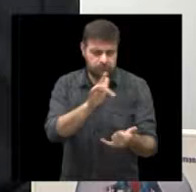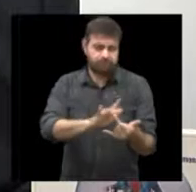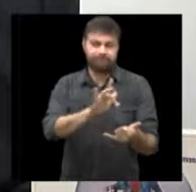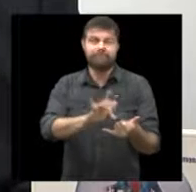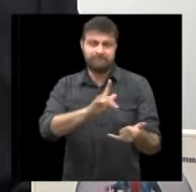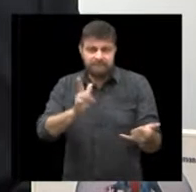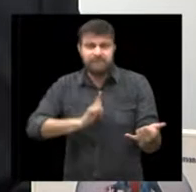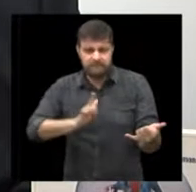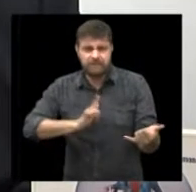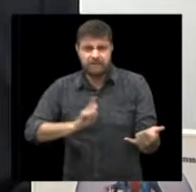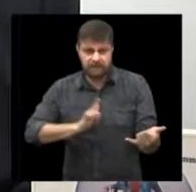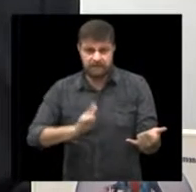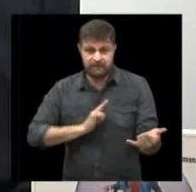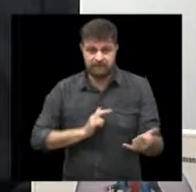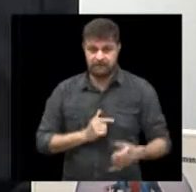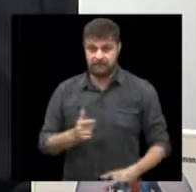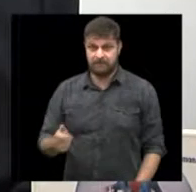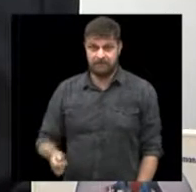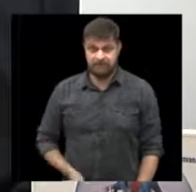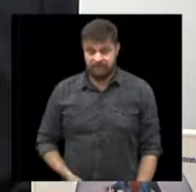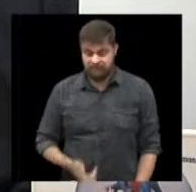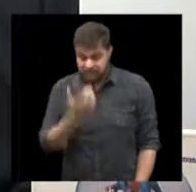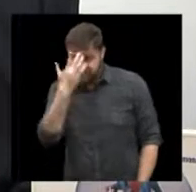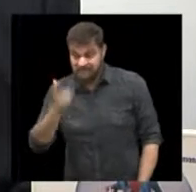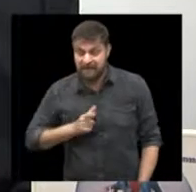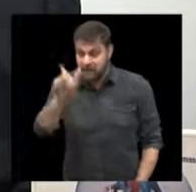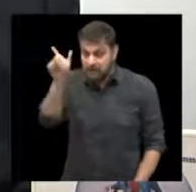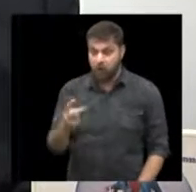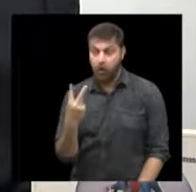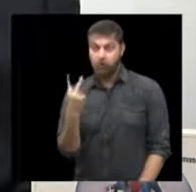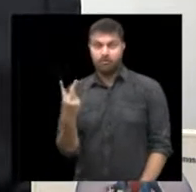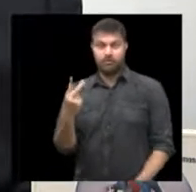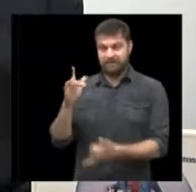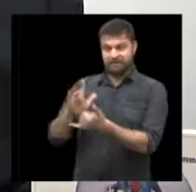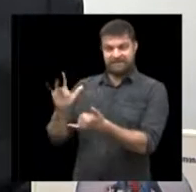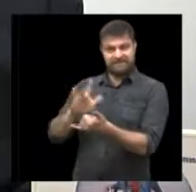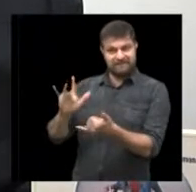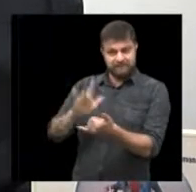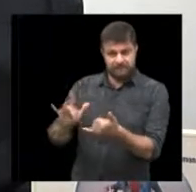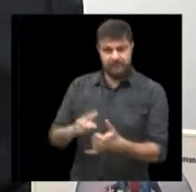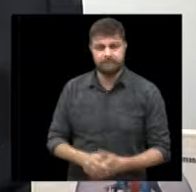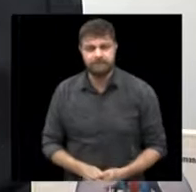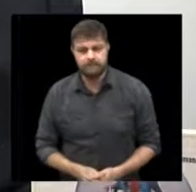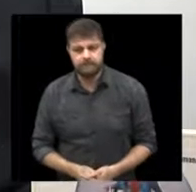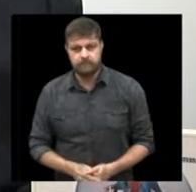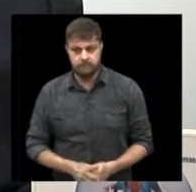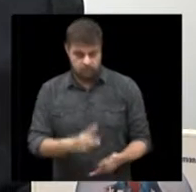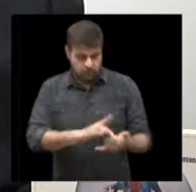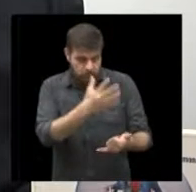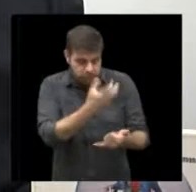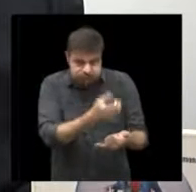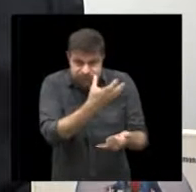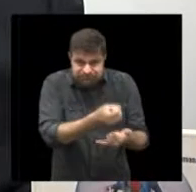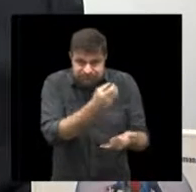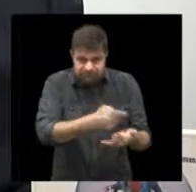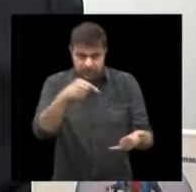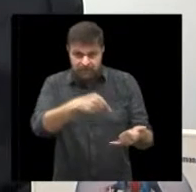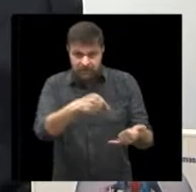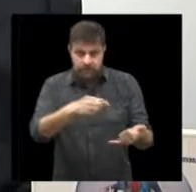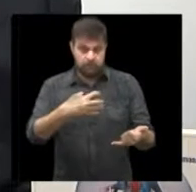hoje. É raro hoje, é muito pelo menos, é mais fácil ter dois, três celulares, do que não ter. Então, o aplicativo no celular é uma